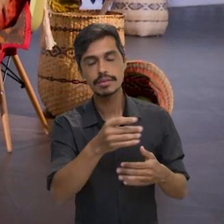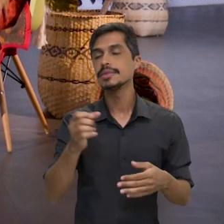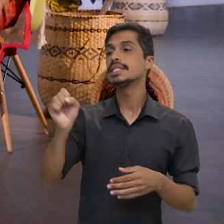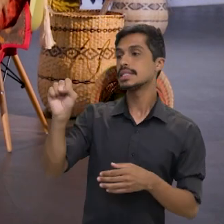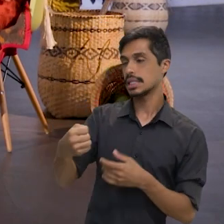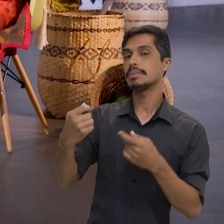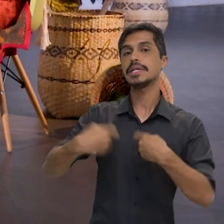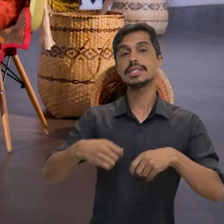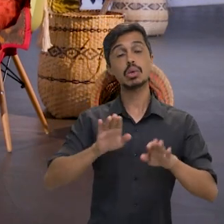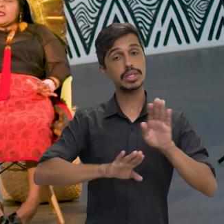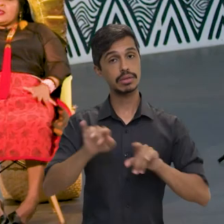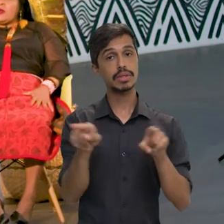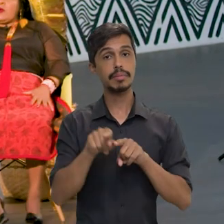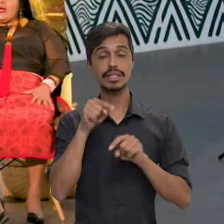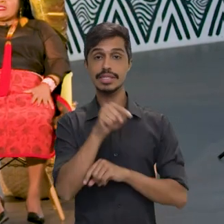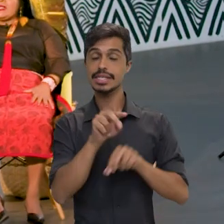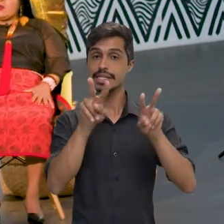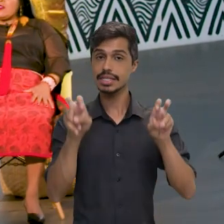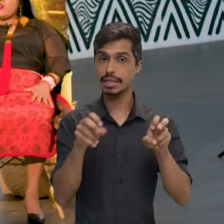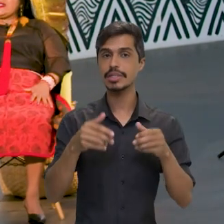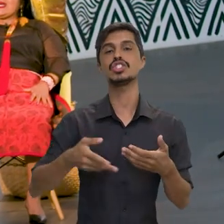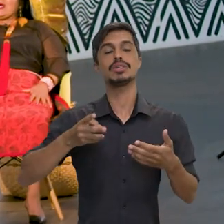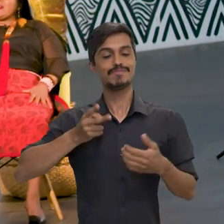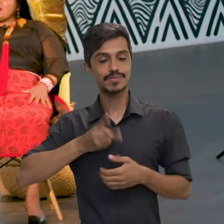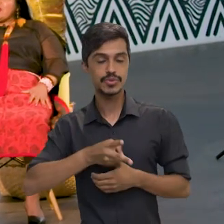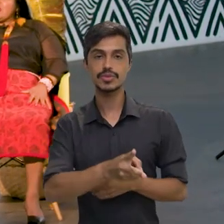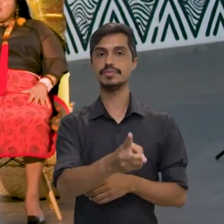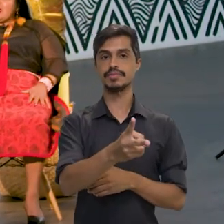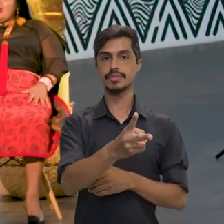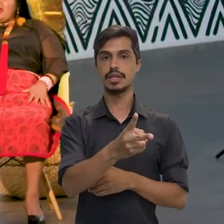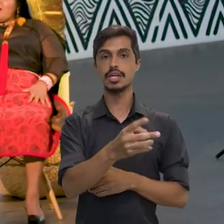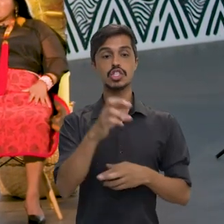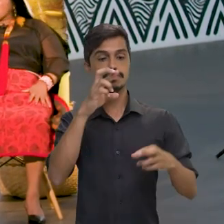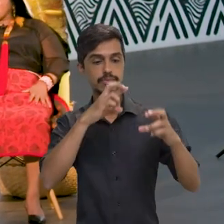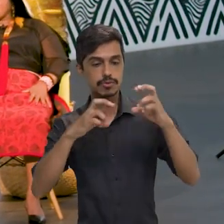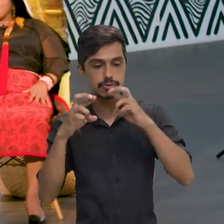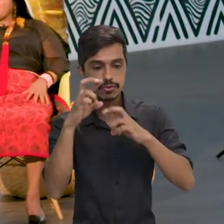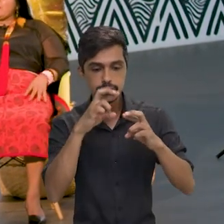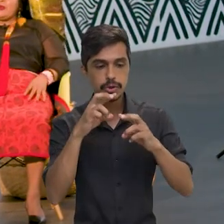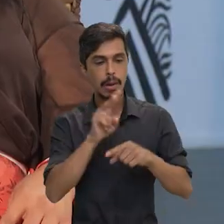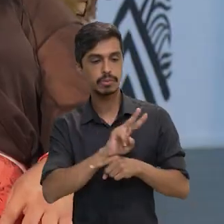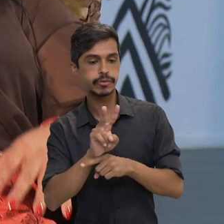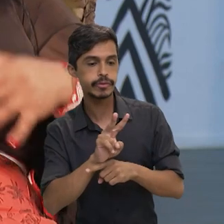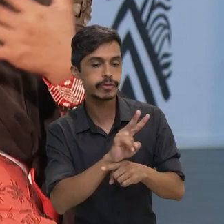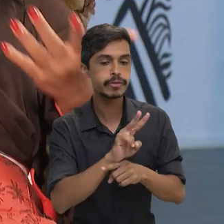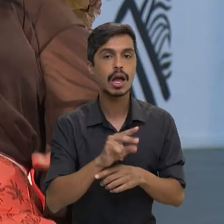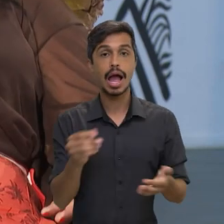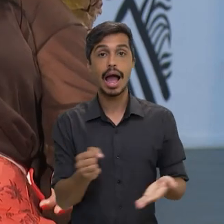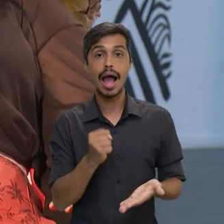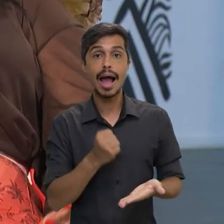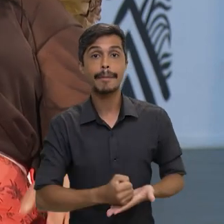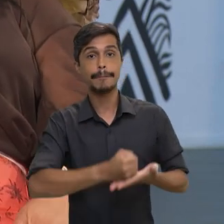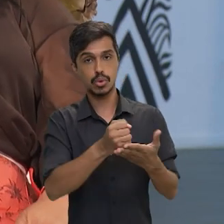preciso ter muito cuidado também com essa continuidade, né? Da fiscalização, do apoio